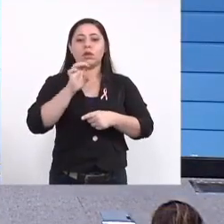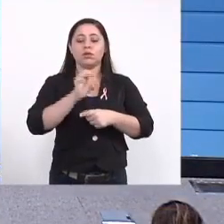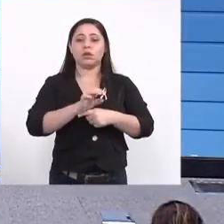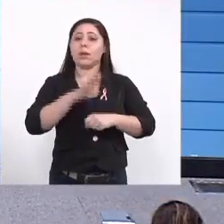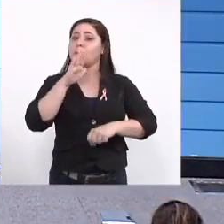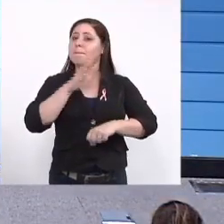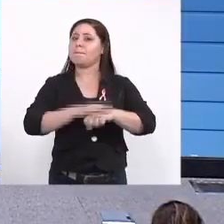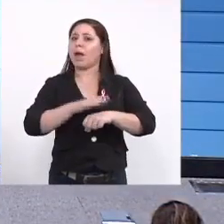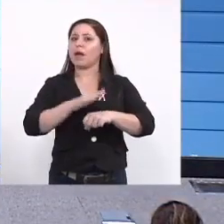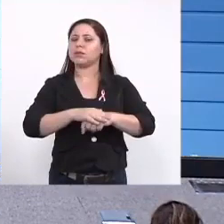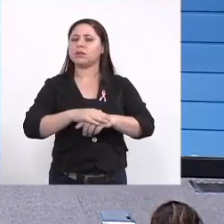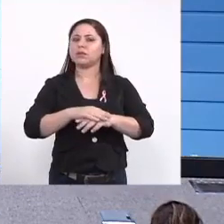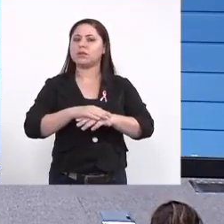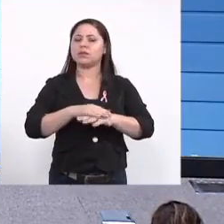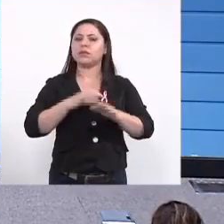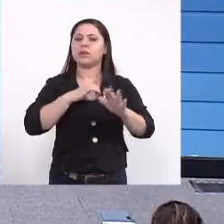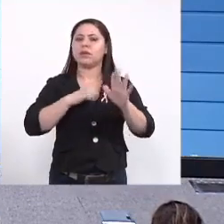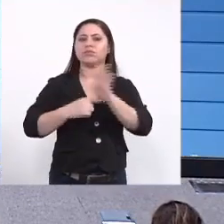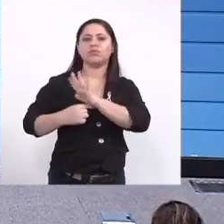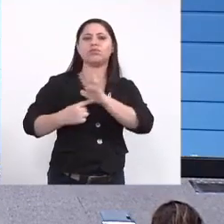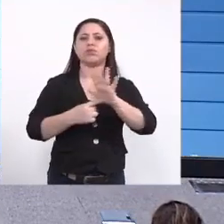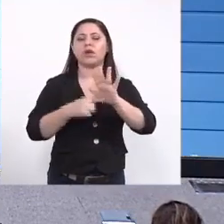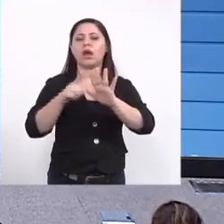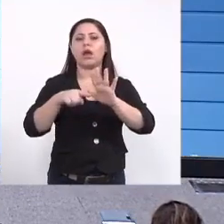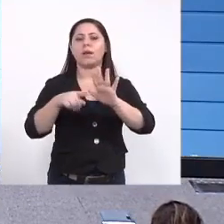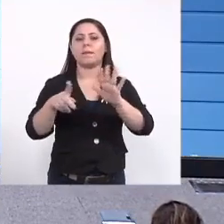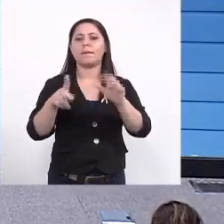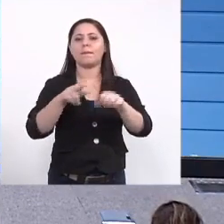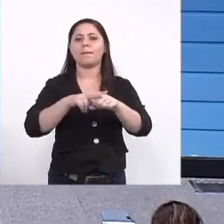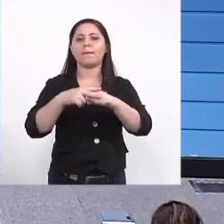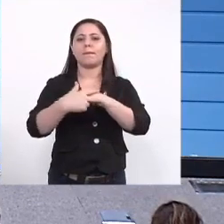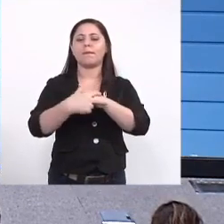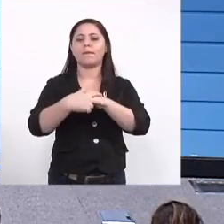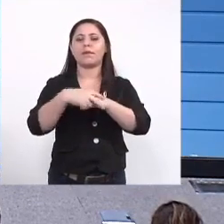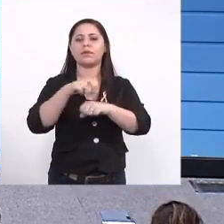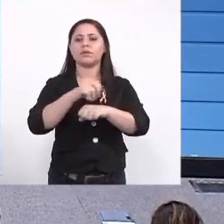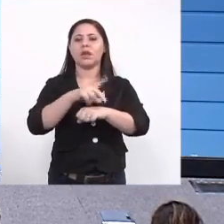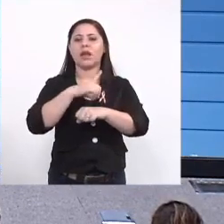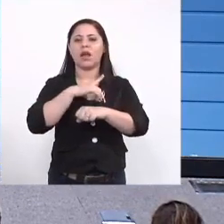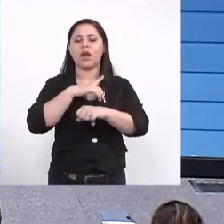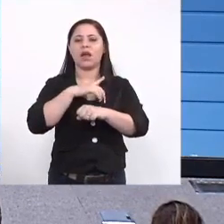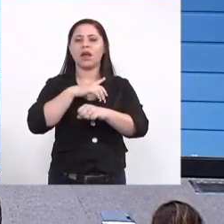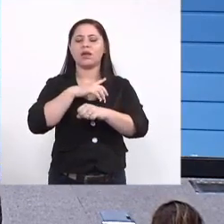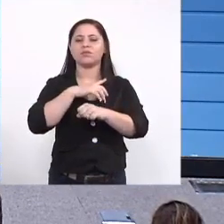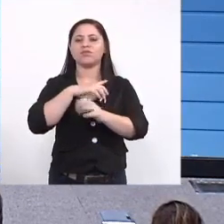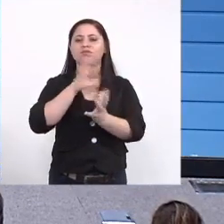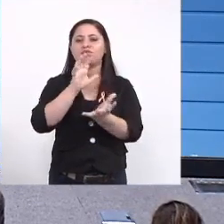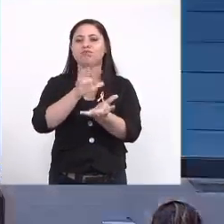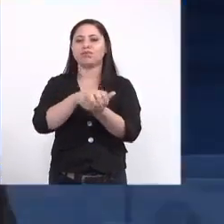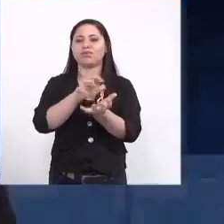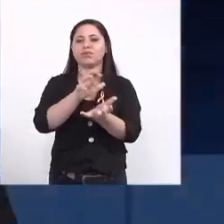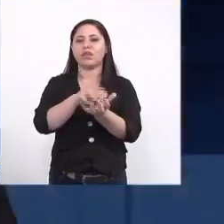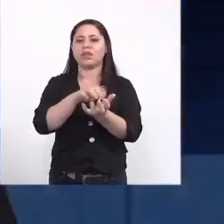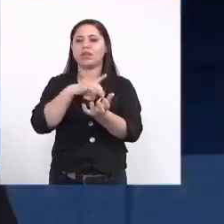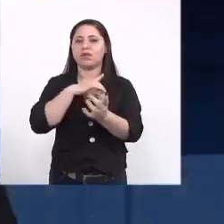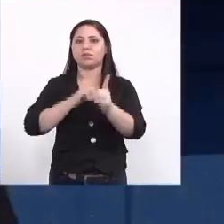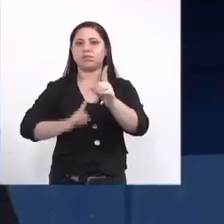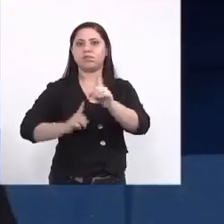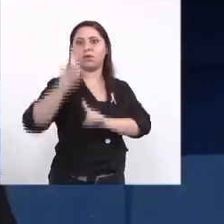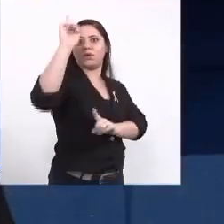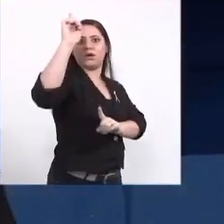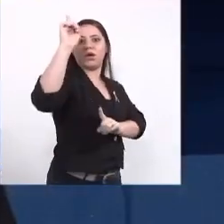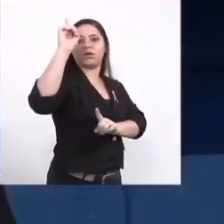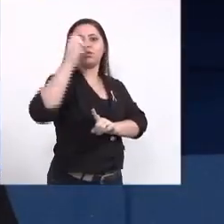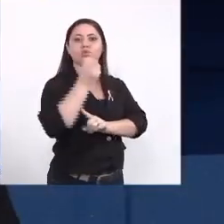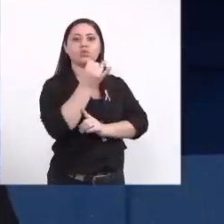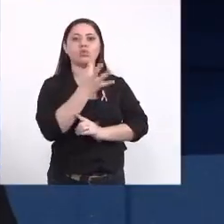notificou Zika e a síndrome congênita que é na criança é Pernambuco Pernambuco sem sombra de dúvidas teve um disparo gigantesco